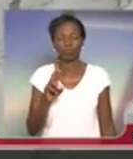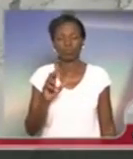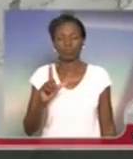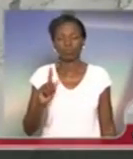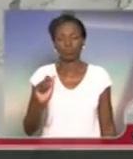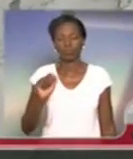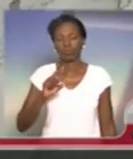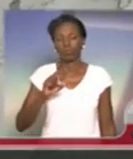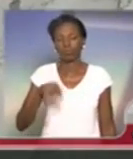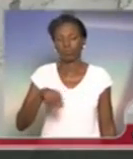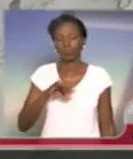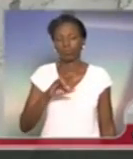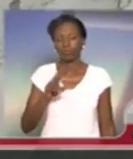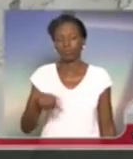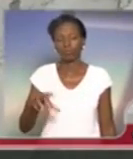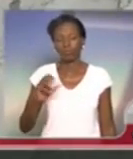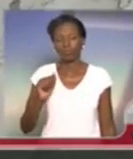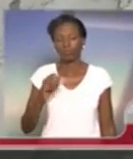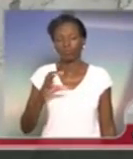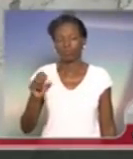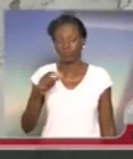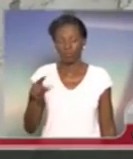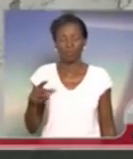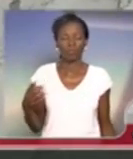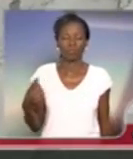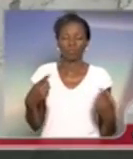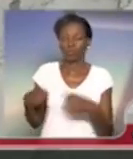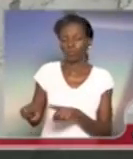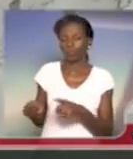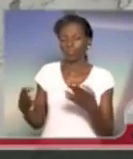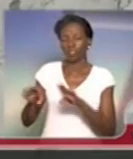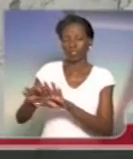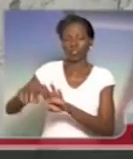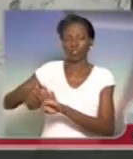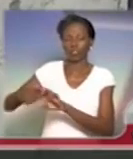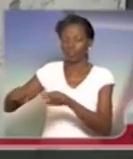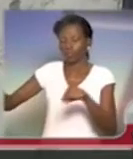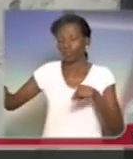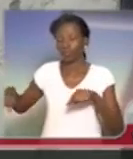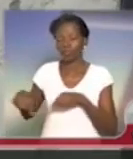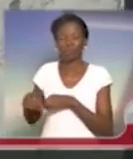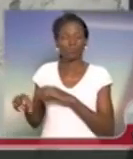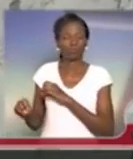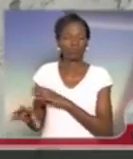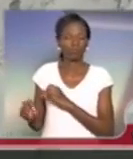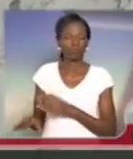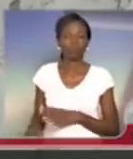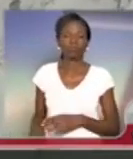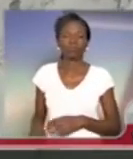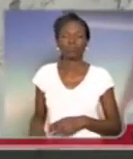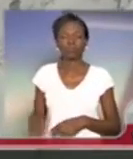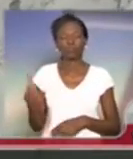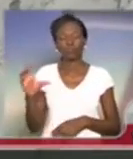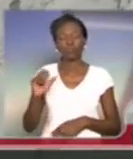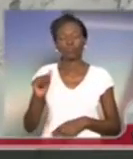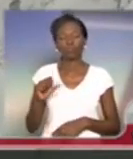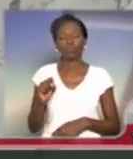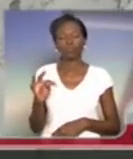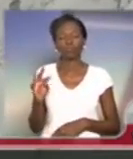de salas na escola estadual Castro Alves. Nós temos várias denúncias. Eu estive também,